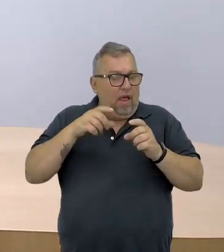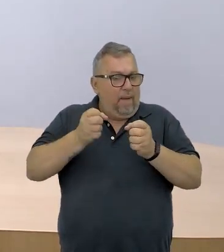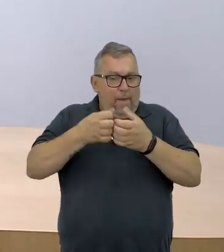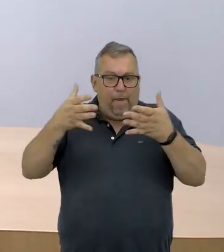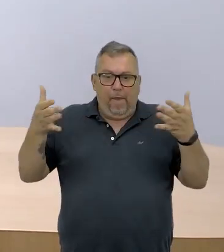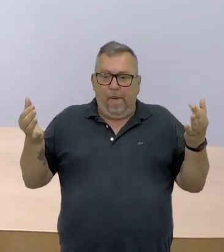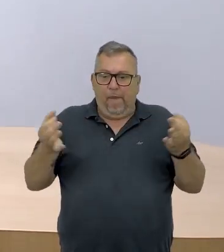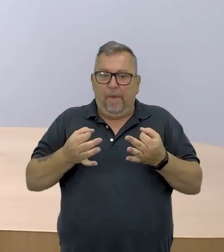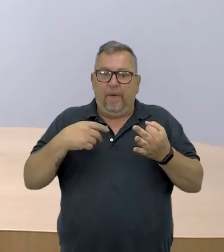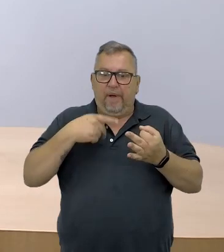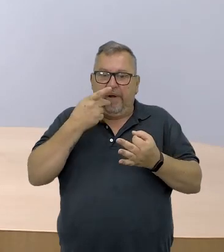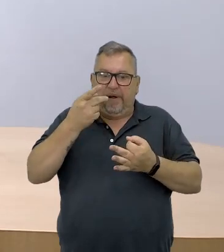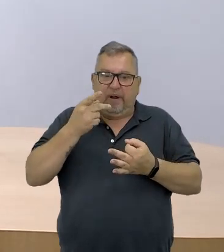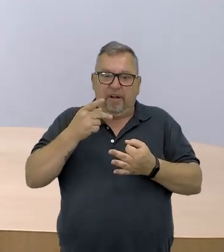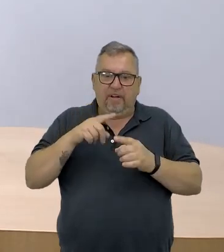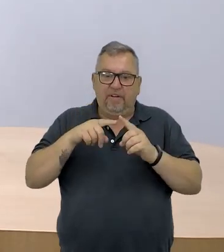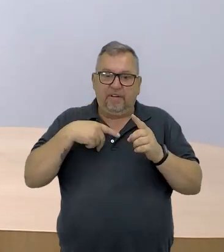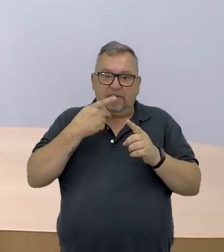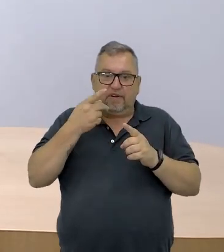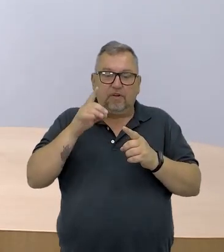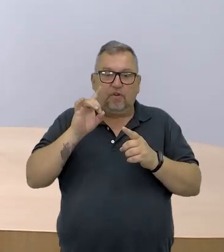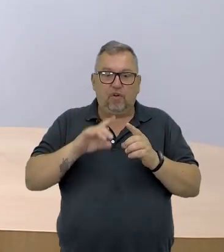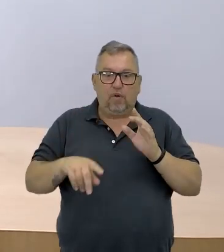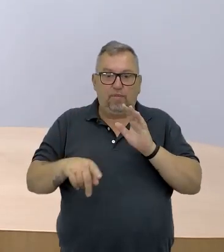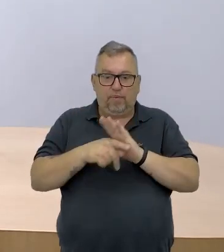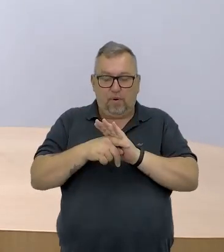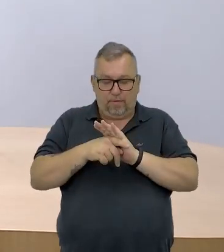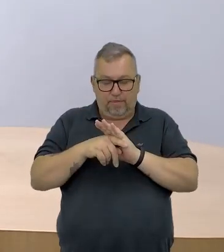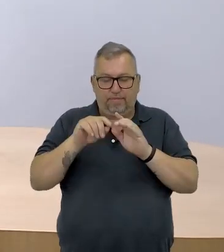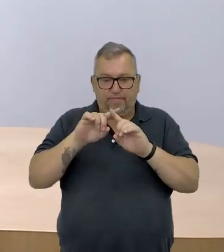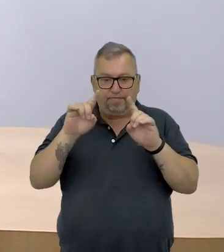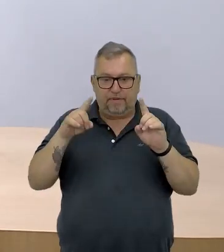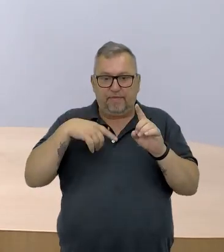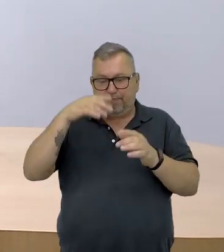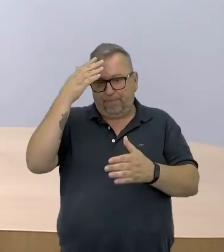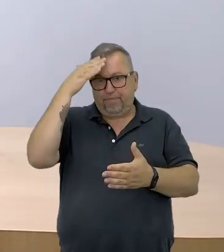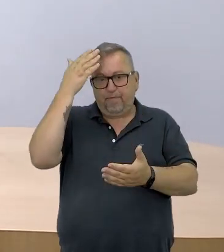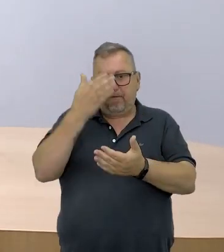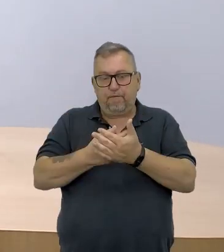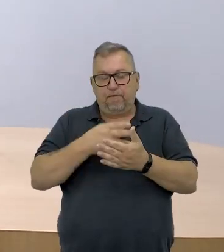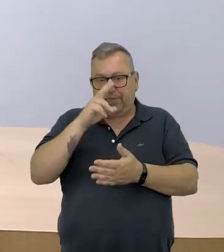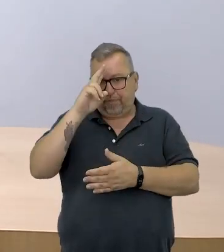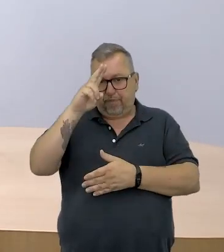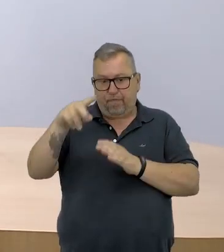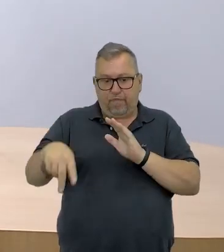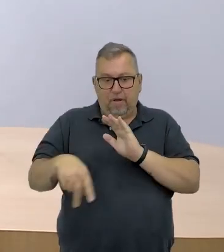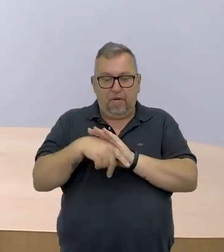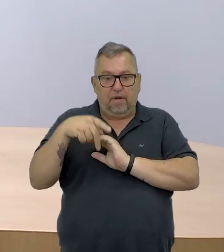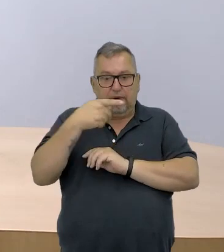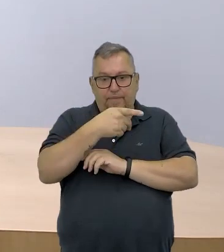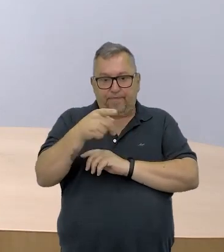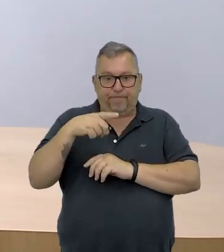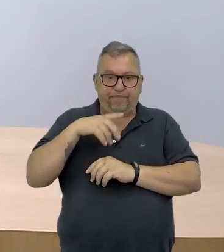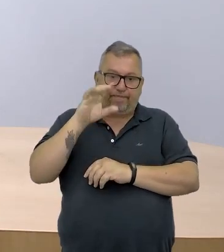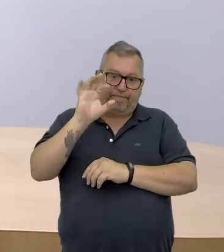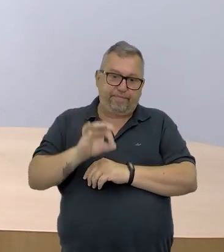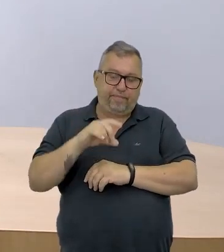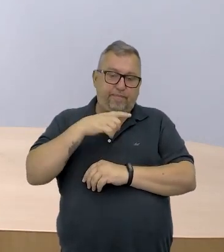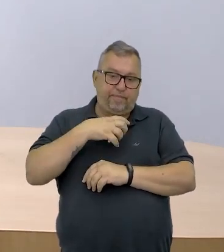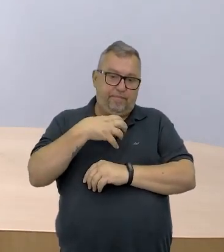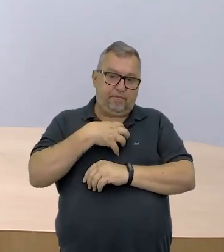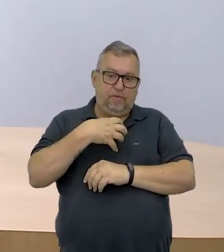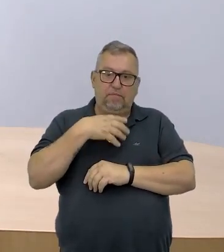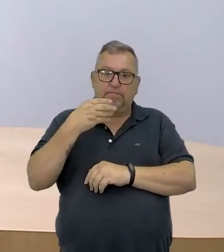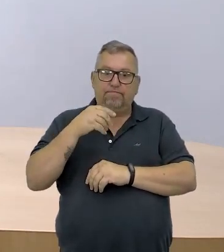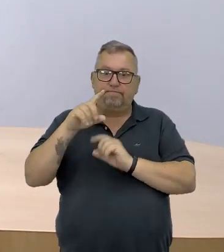eu sempre falo aqui. E eu não falo só como rasgação de seda, mas é porque eu acredito muito aí na potencialidade de vocês. Eu tenho certeza que vocês têm uma forma